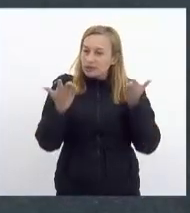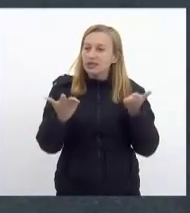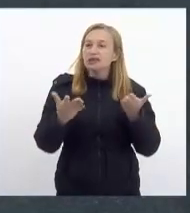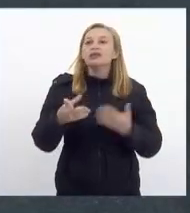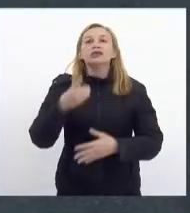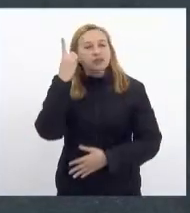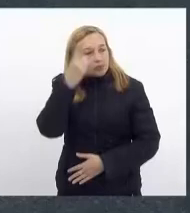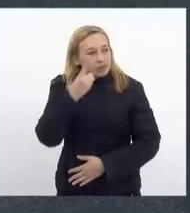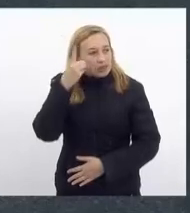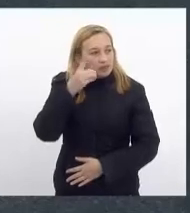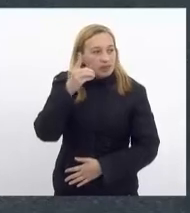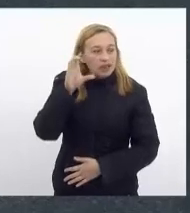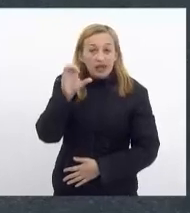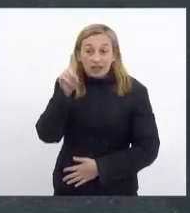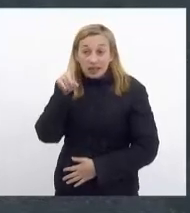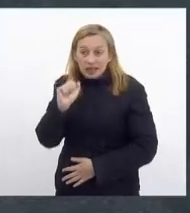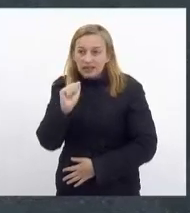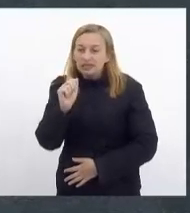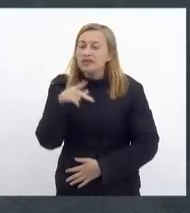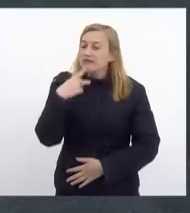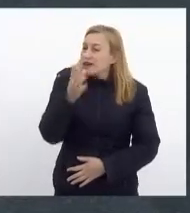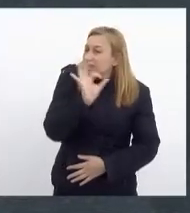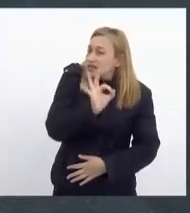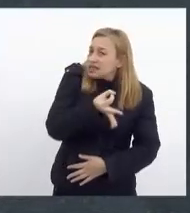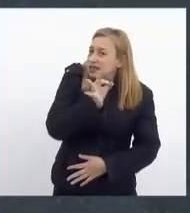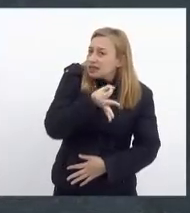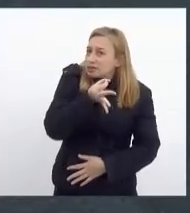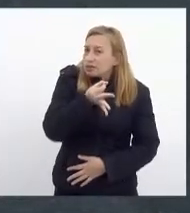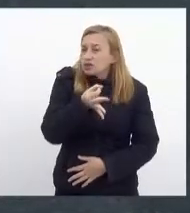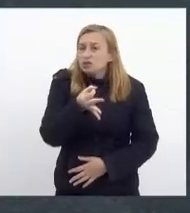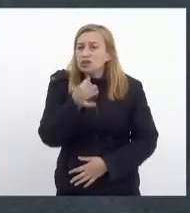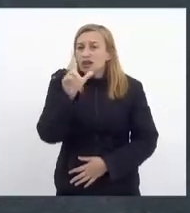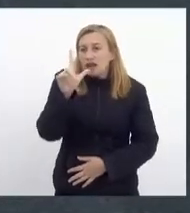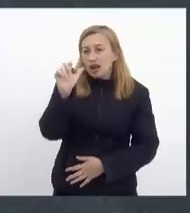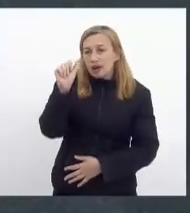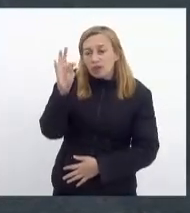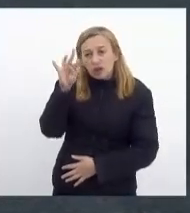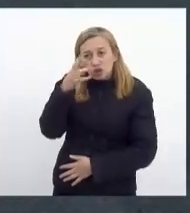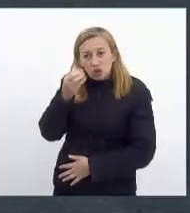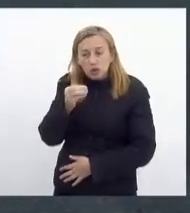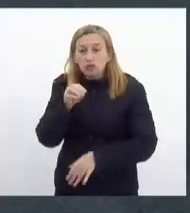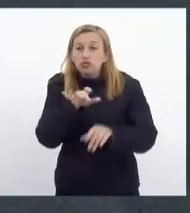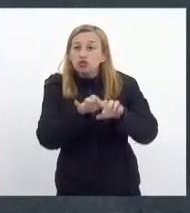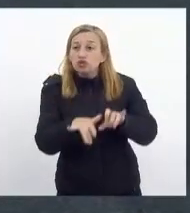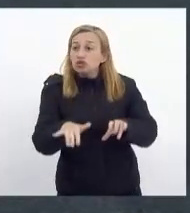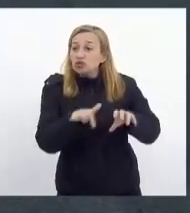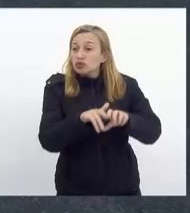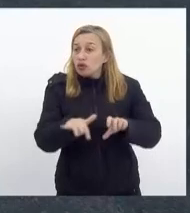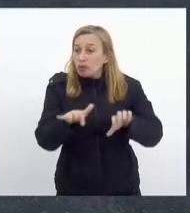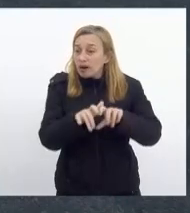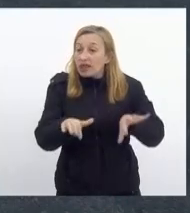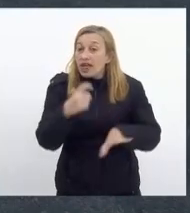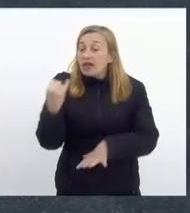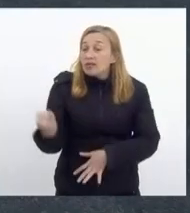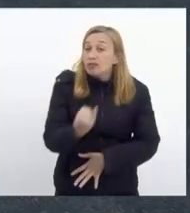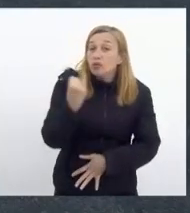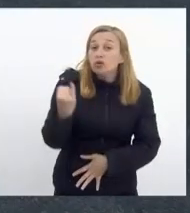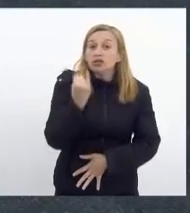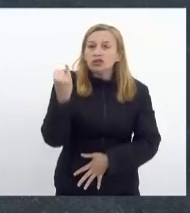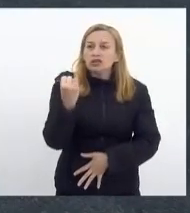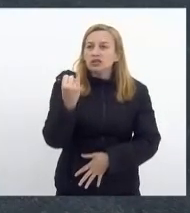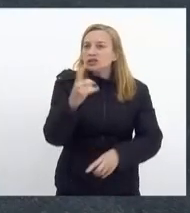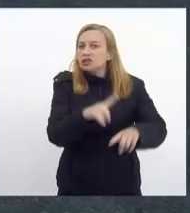deputado Márcio Canella, que trata exatamente da questão dos laboratórios de informática e a importância desses